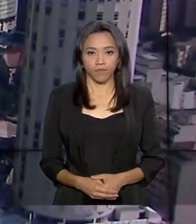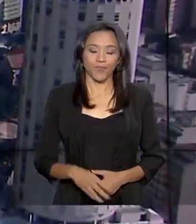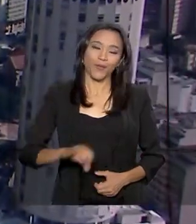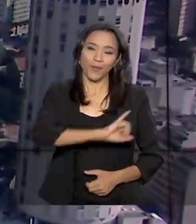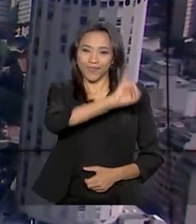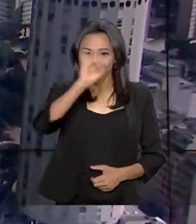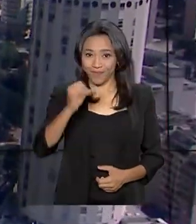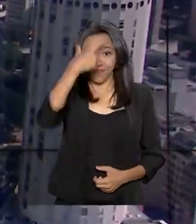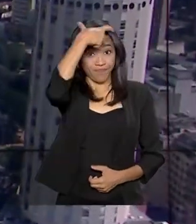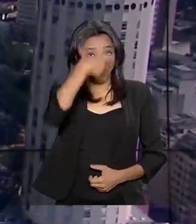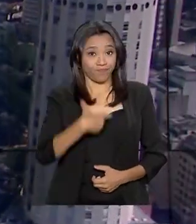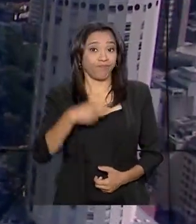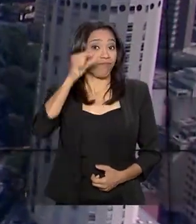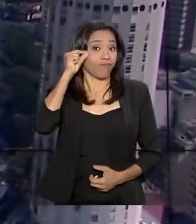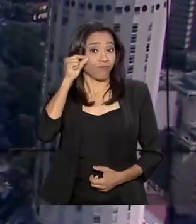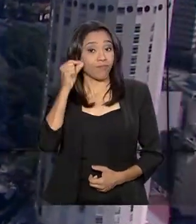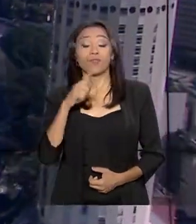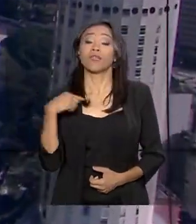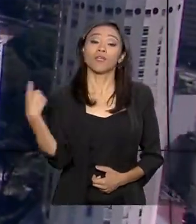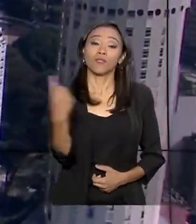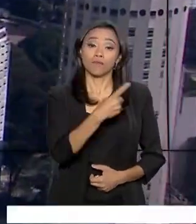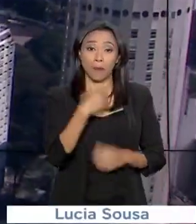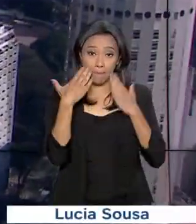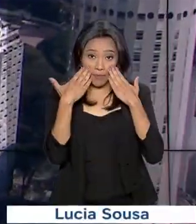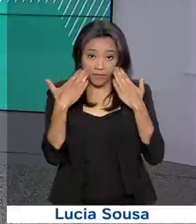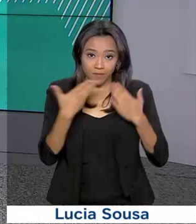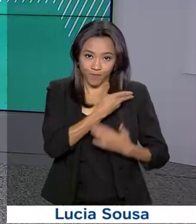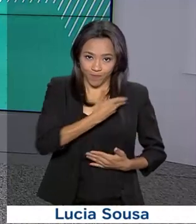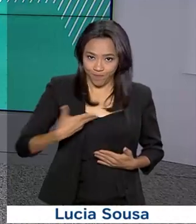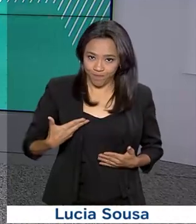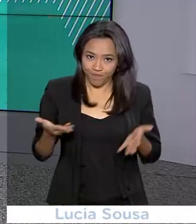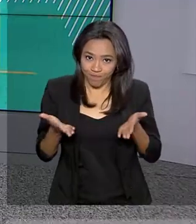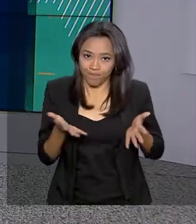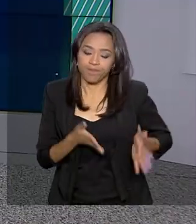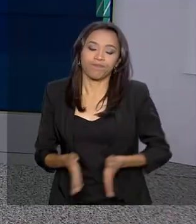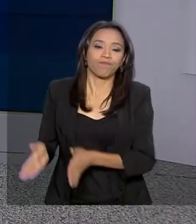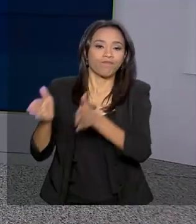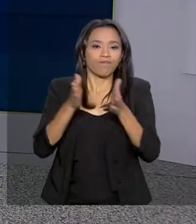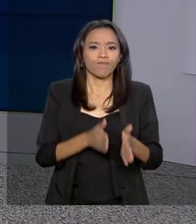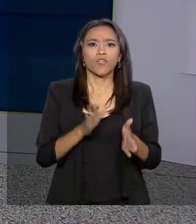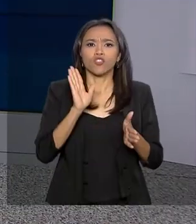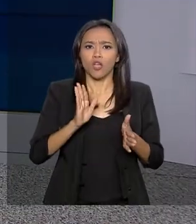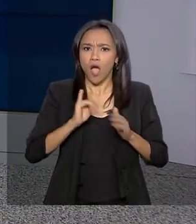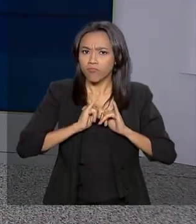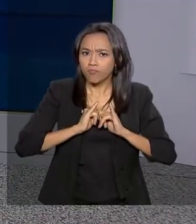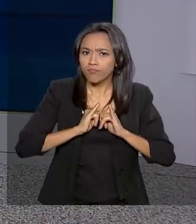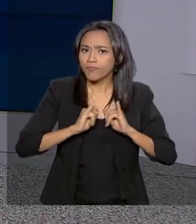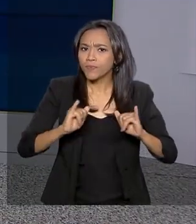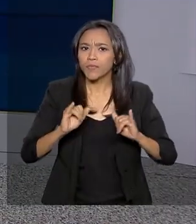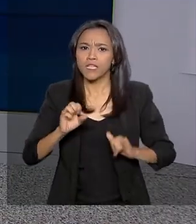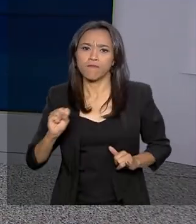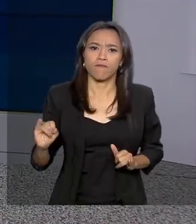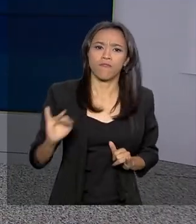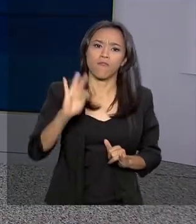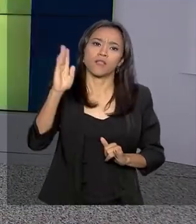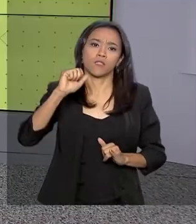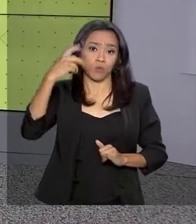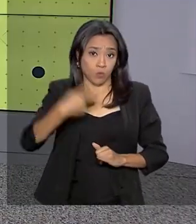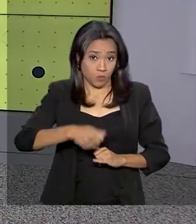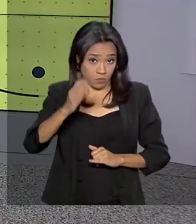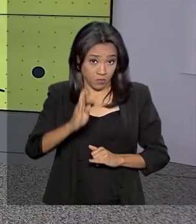Olá, eu sou Roberto Camargo, está no ar o Governo Agora. A prévia da inflação oficial do país ficou em 0